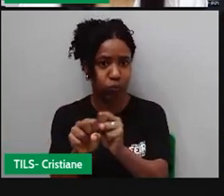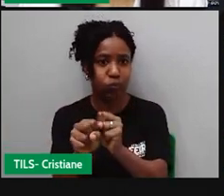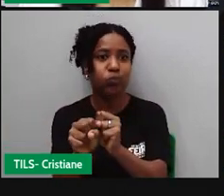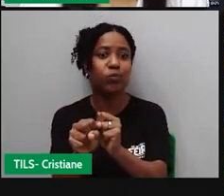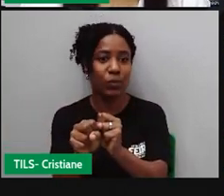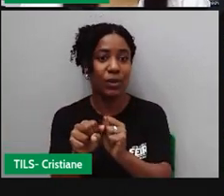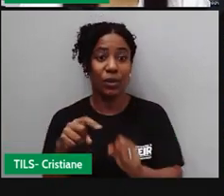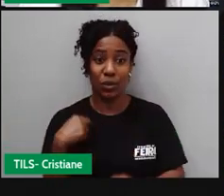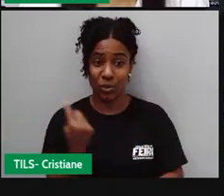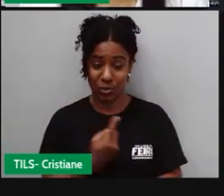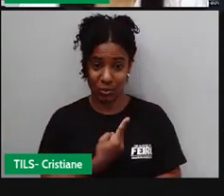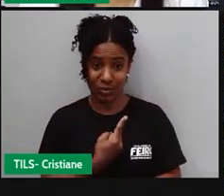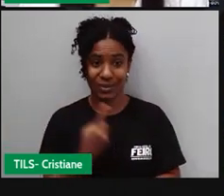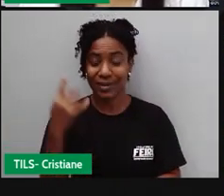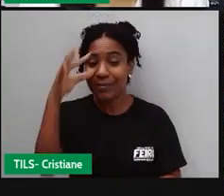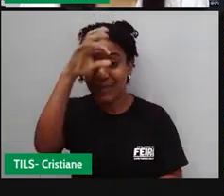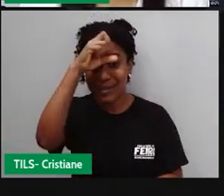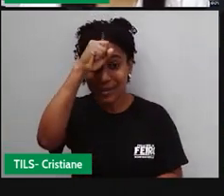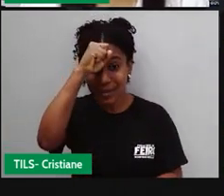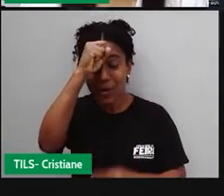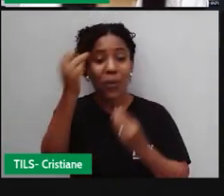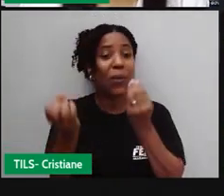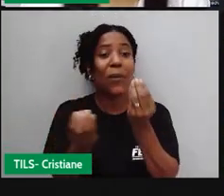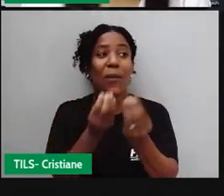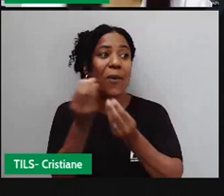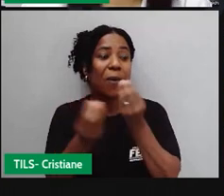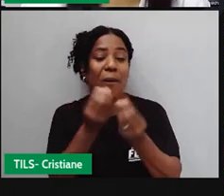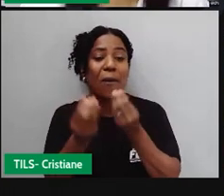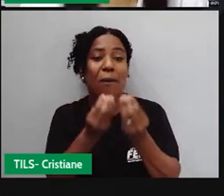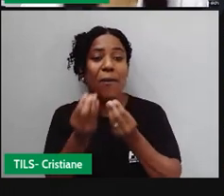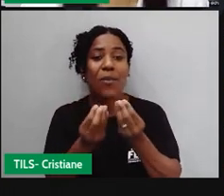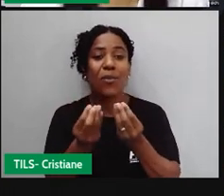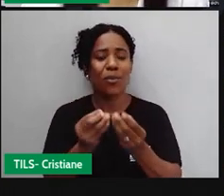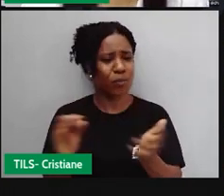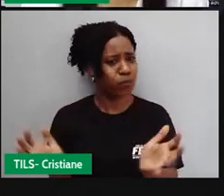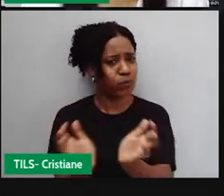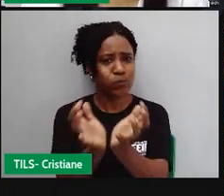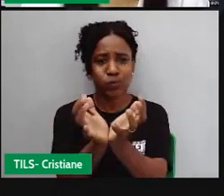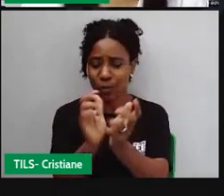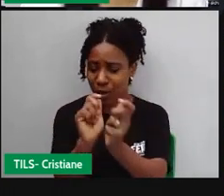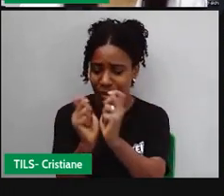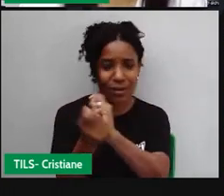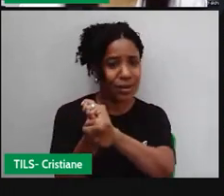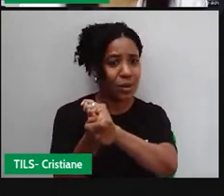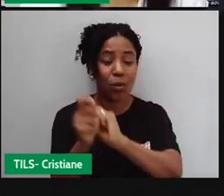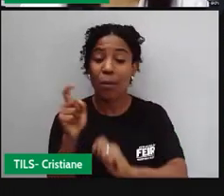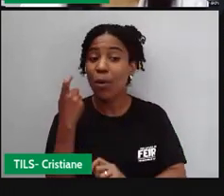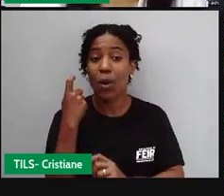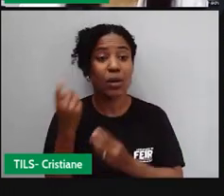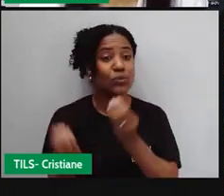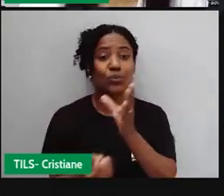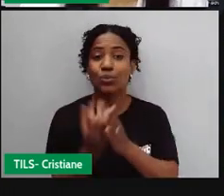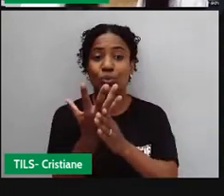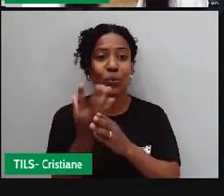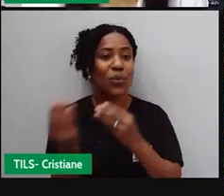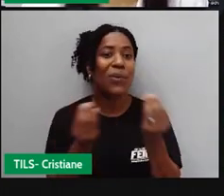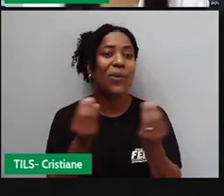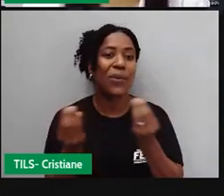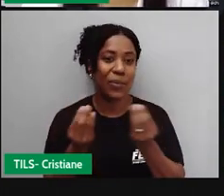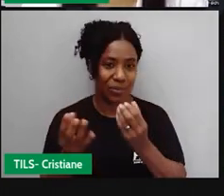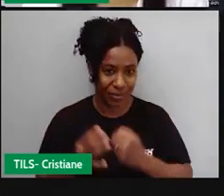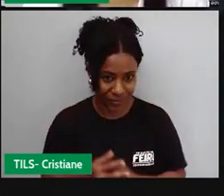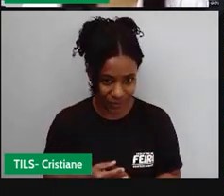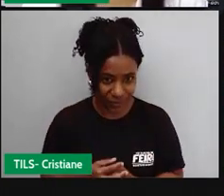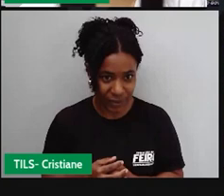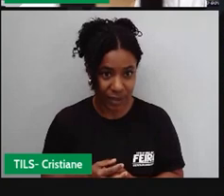partir de que as comunidades quilombolas surgiram, né? Como surgiram, por que surgiram, e também o que essas